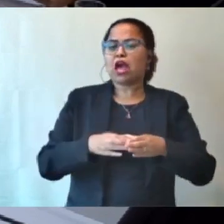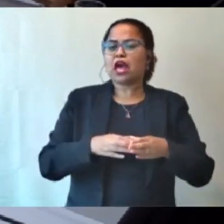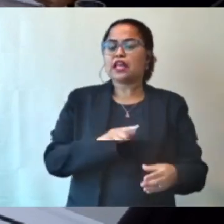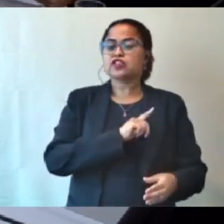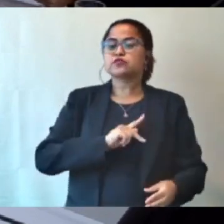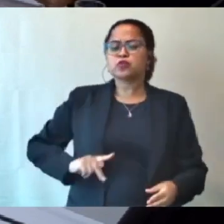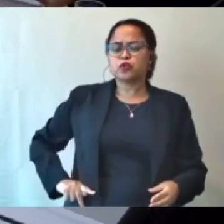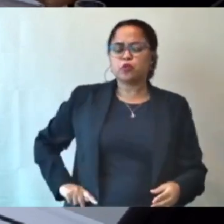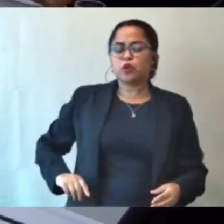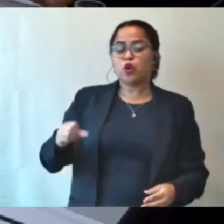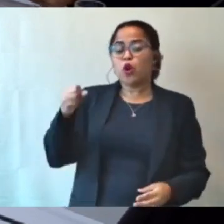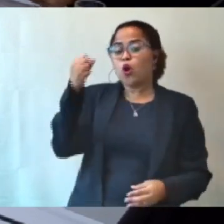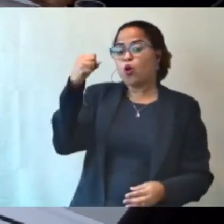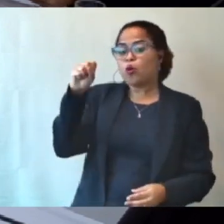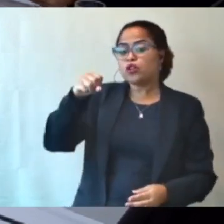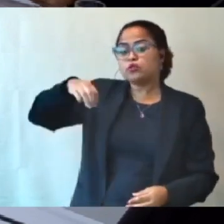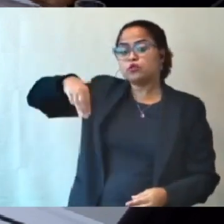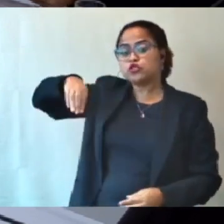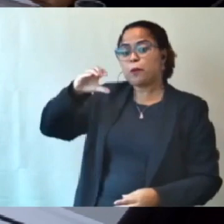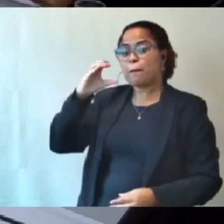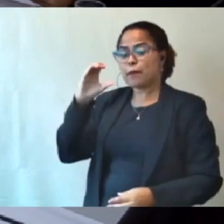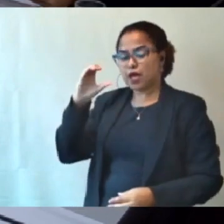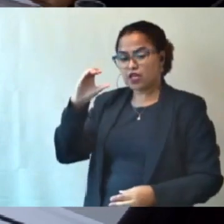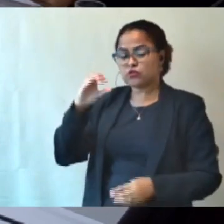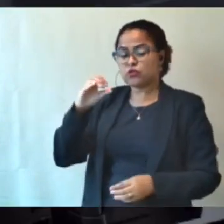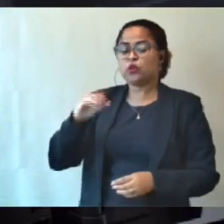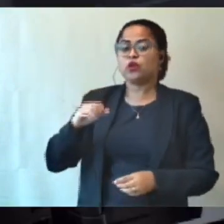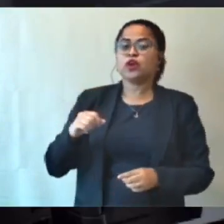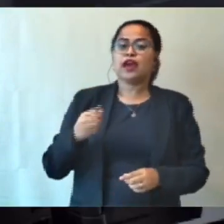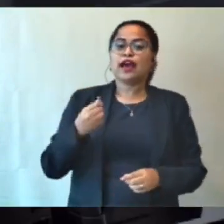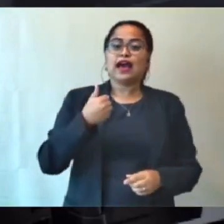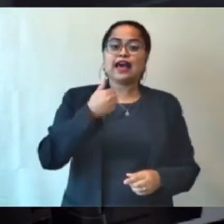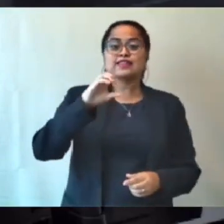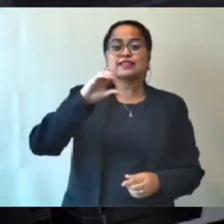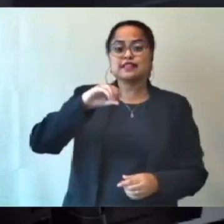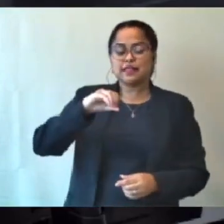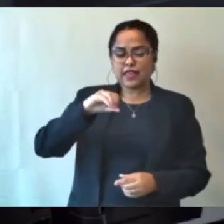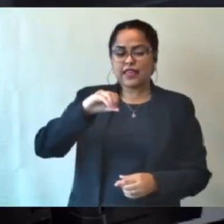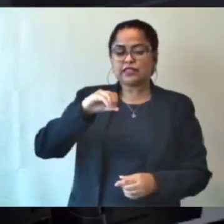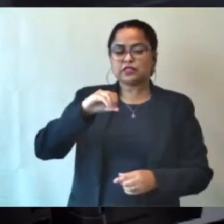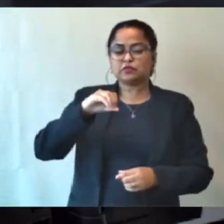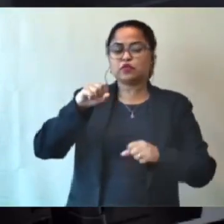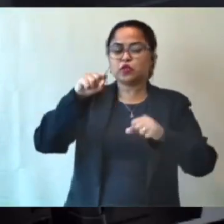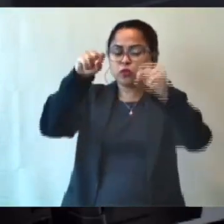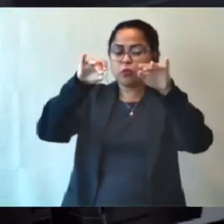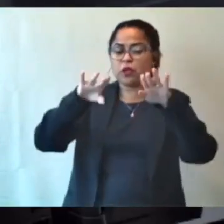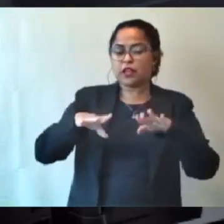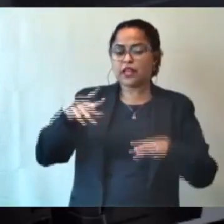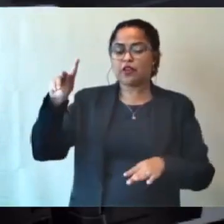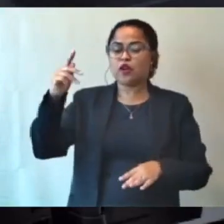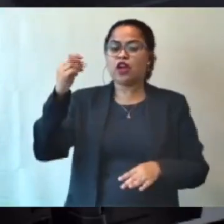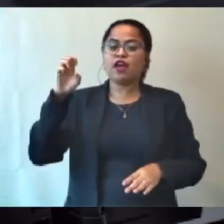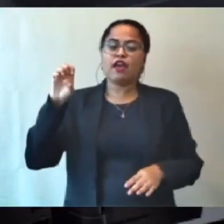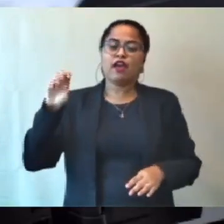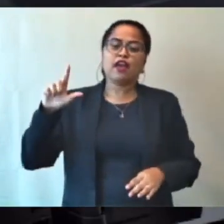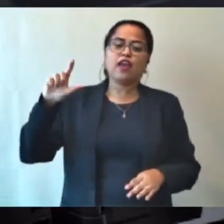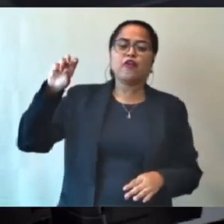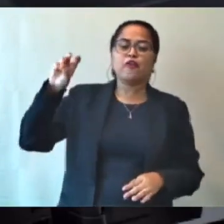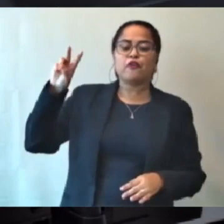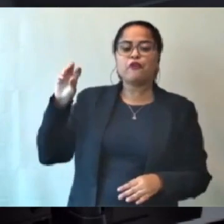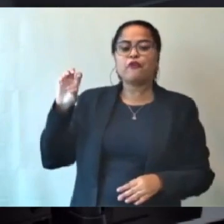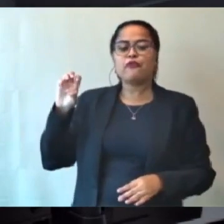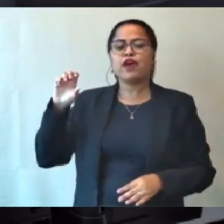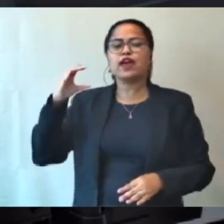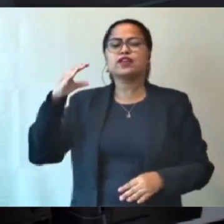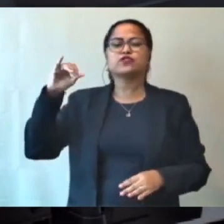de março de 2024 às 10 horas no plenário Euvésio Arantes, autoria vereador Gilson Guimarães e também desta presidência.